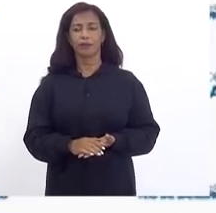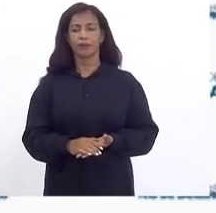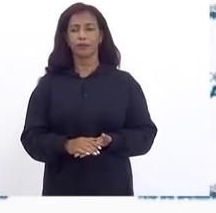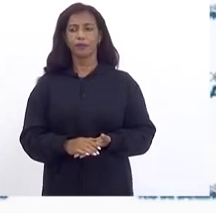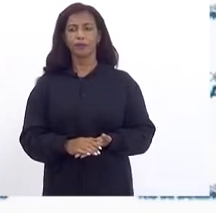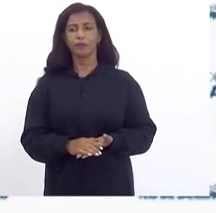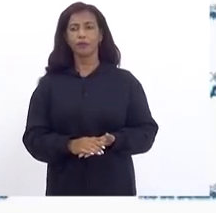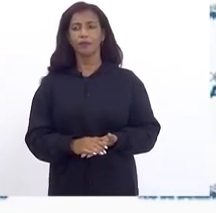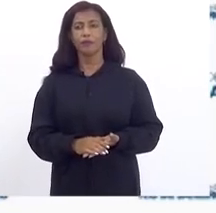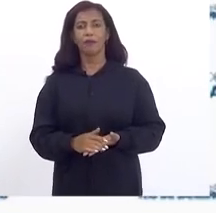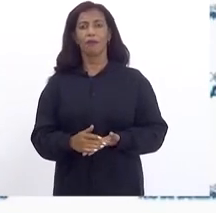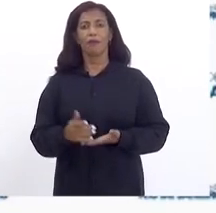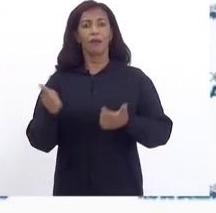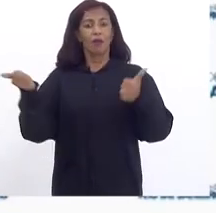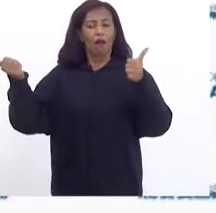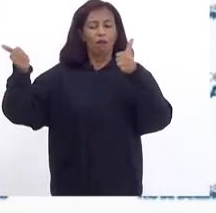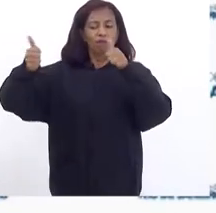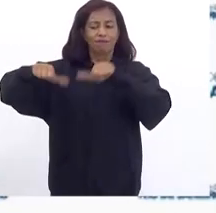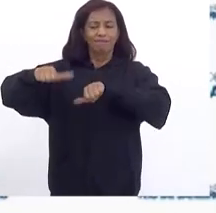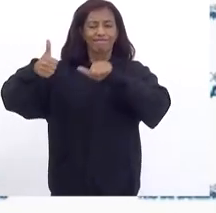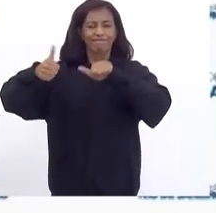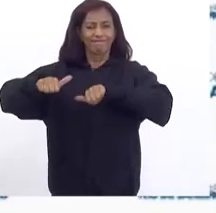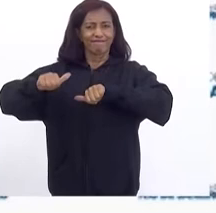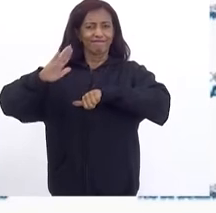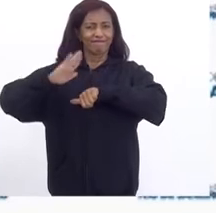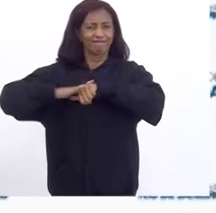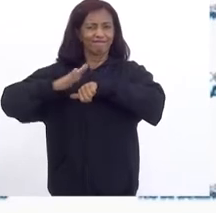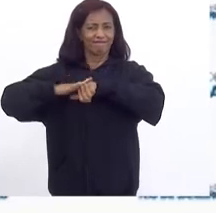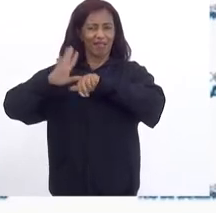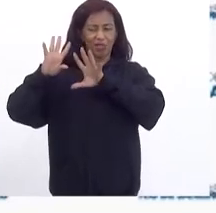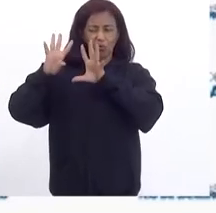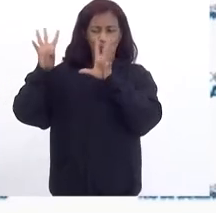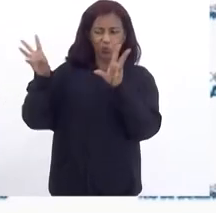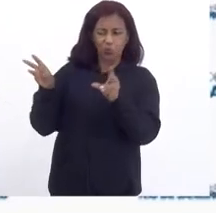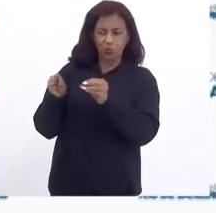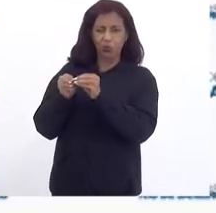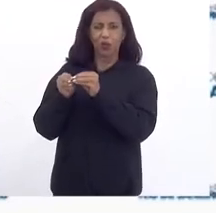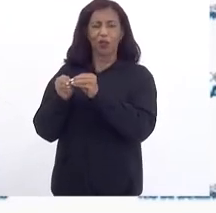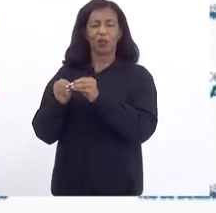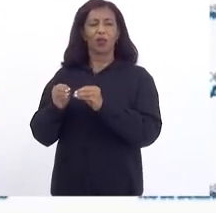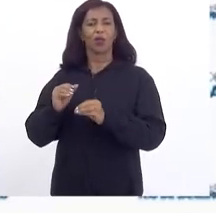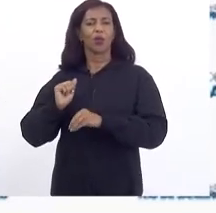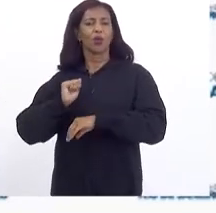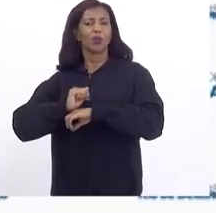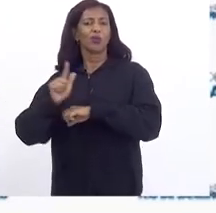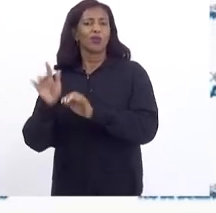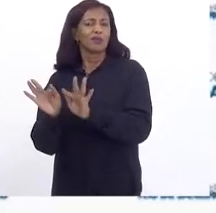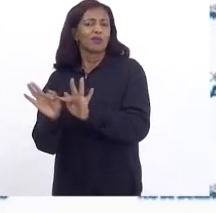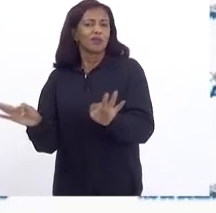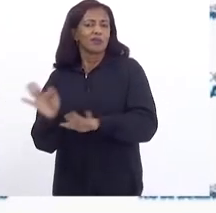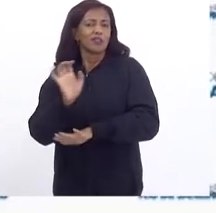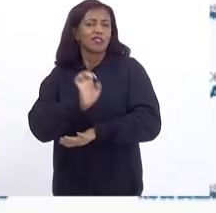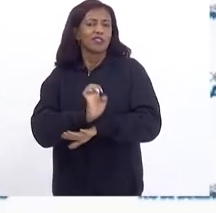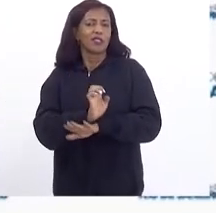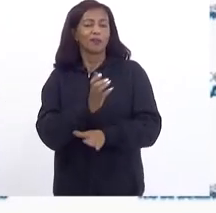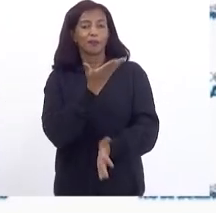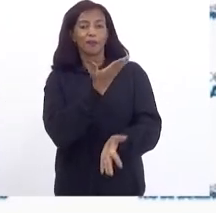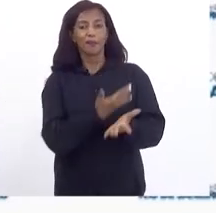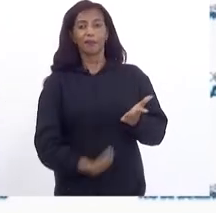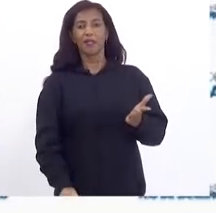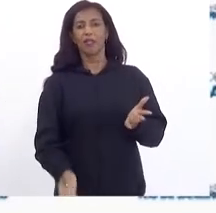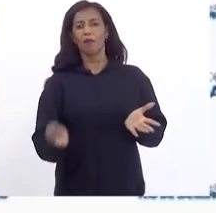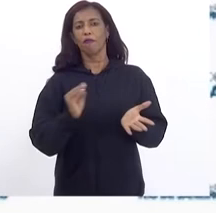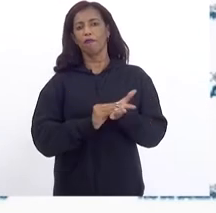uma análise Muito mais complexa Do que simplesmente O estado do Rio de Janeiro Perdeu Por